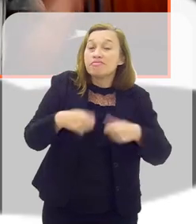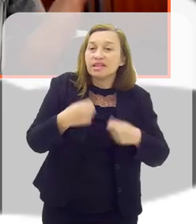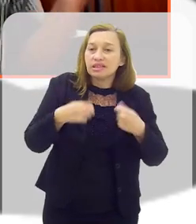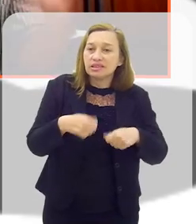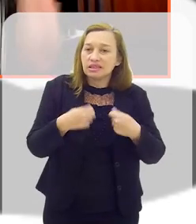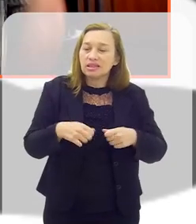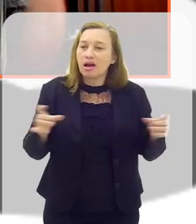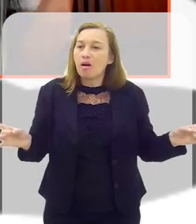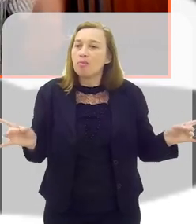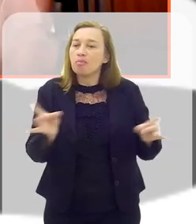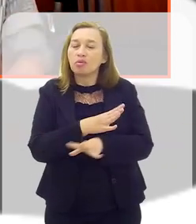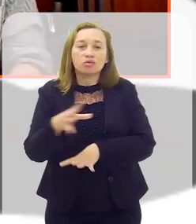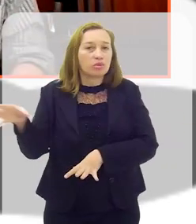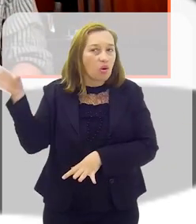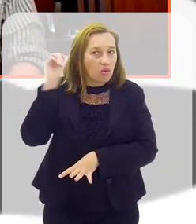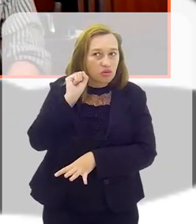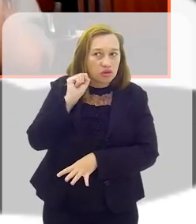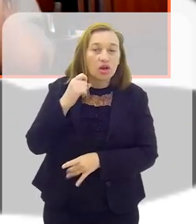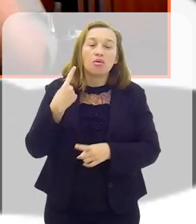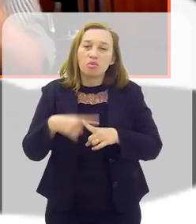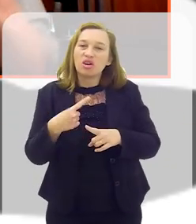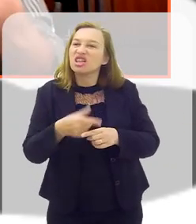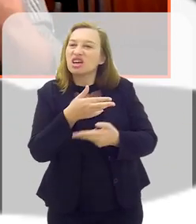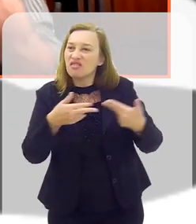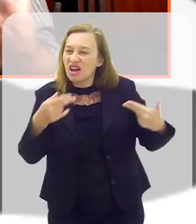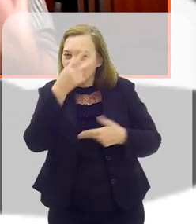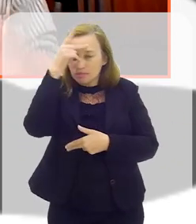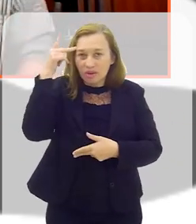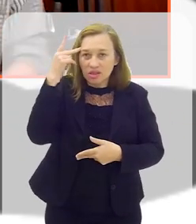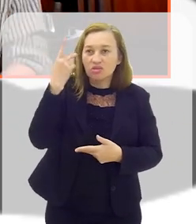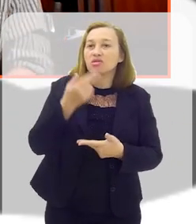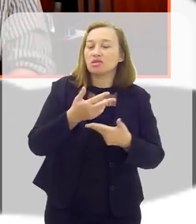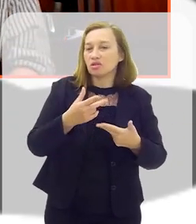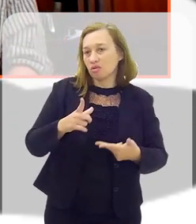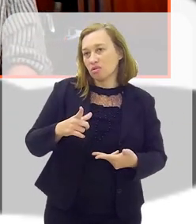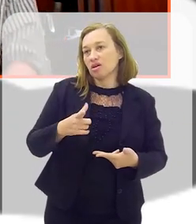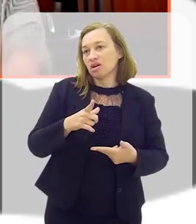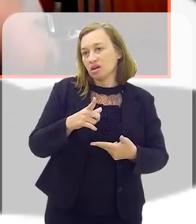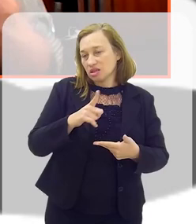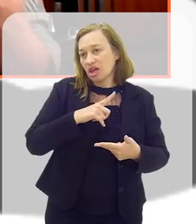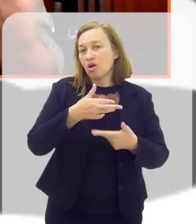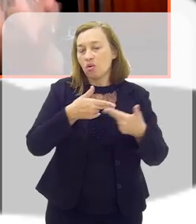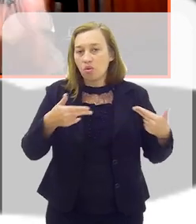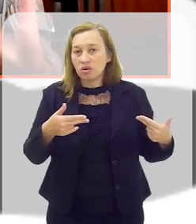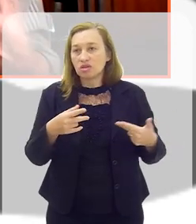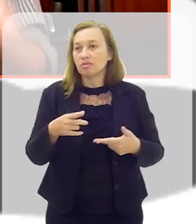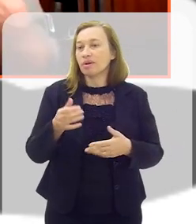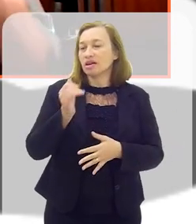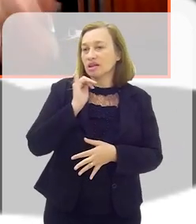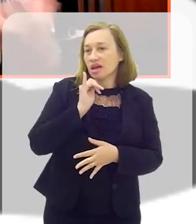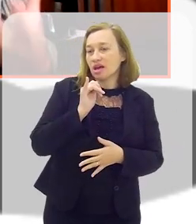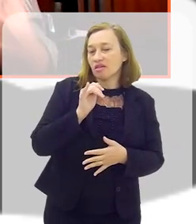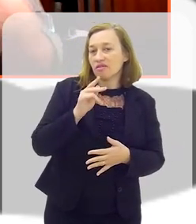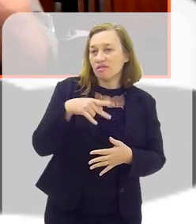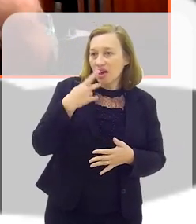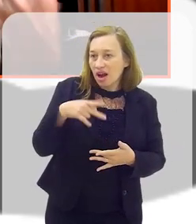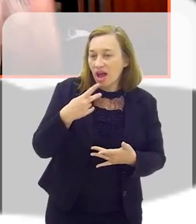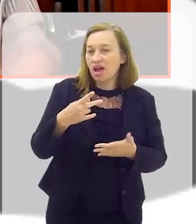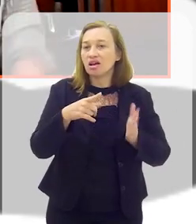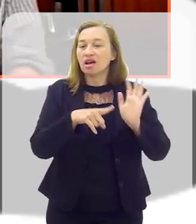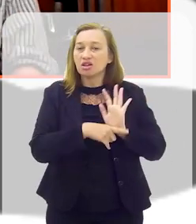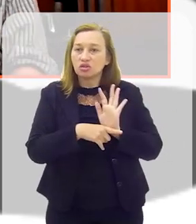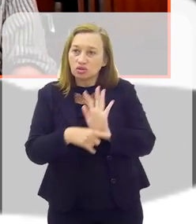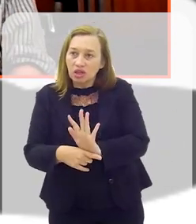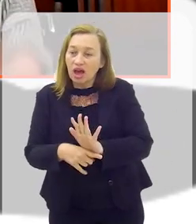gente precisa estar pronto para ouvir. Porque tem muita gente que tem muita coisa para nos contar, para nos trazer, para